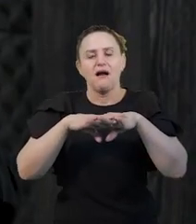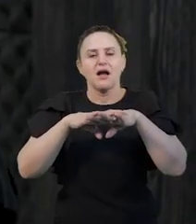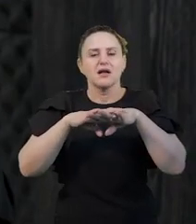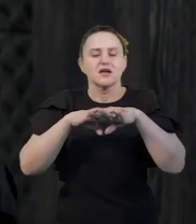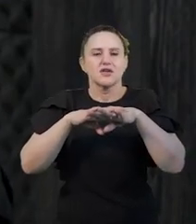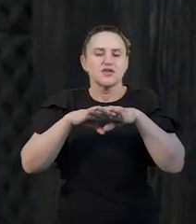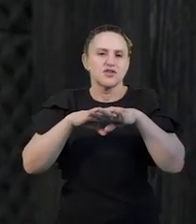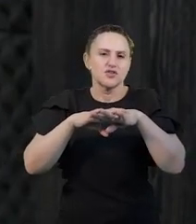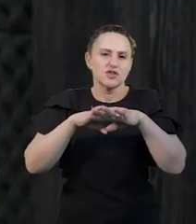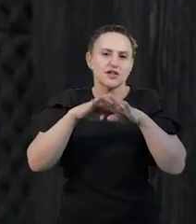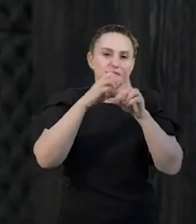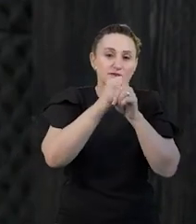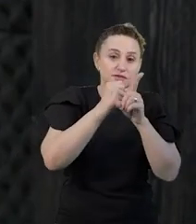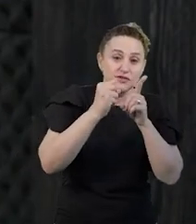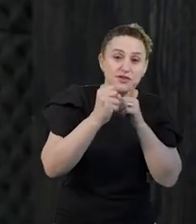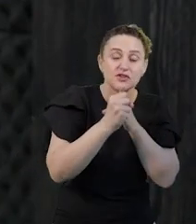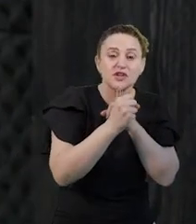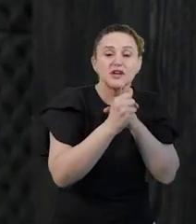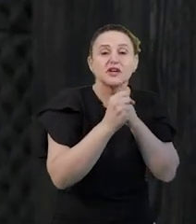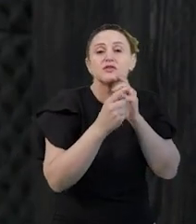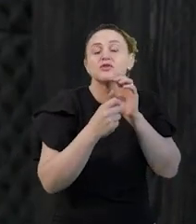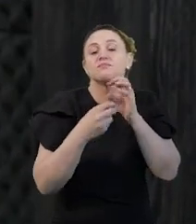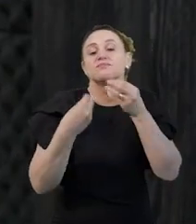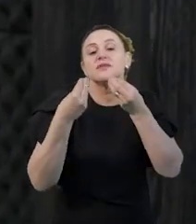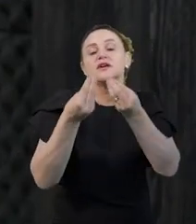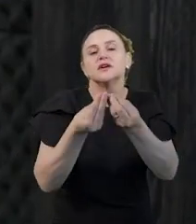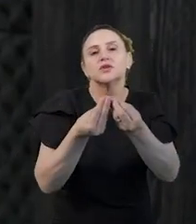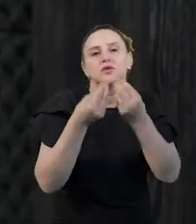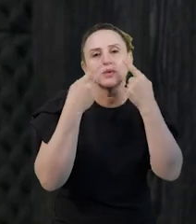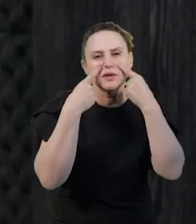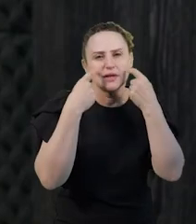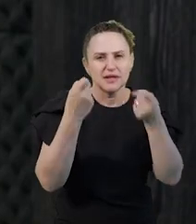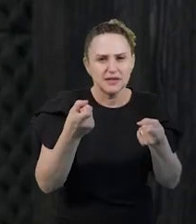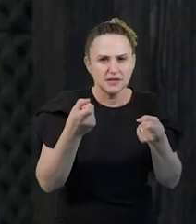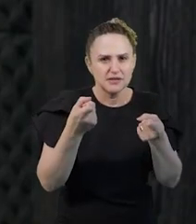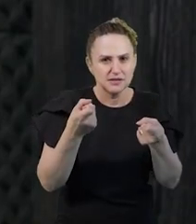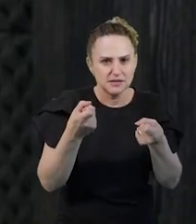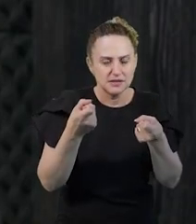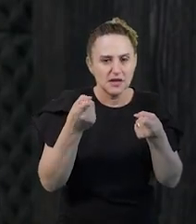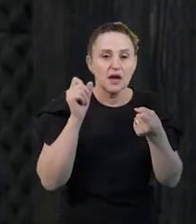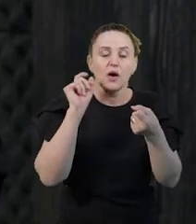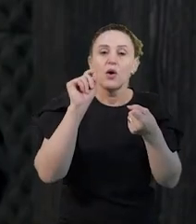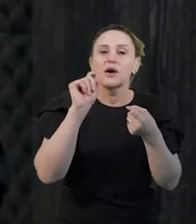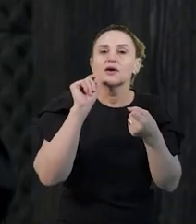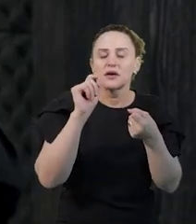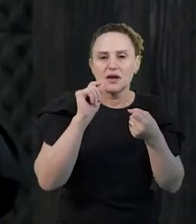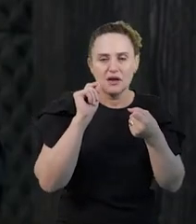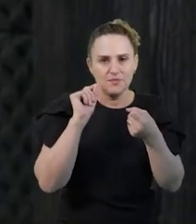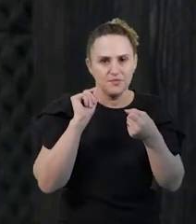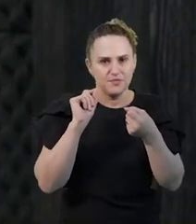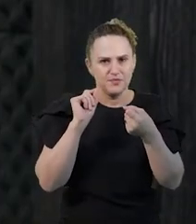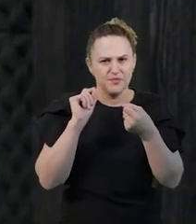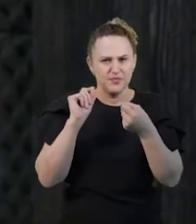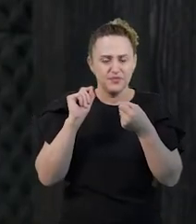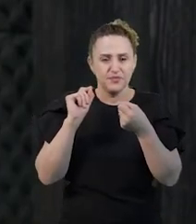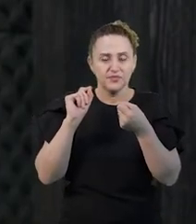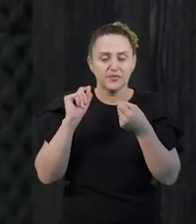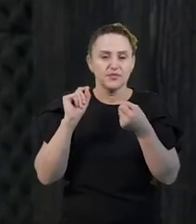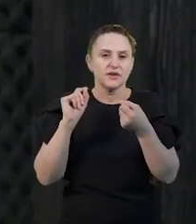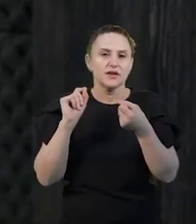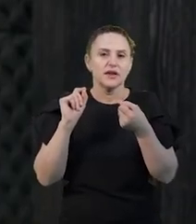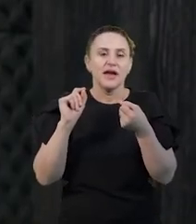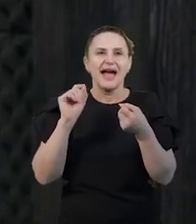dando interesse àquilo, por exemplo, que talvez a comunidade dele trabalhe, ou talvez aquilo que lá na